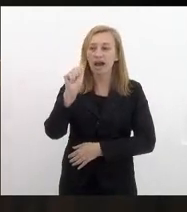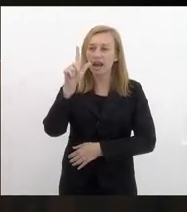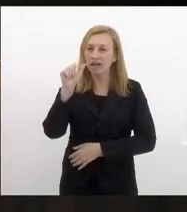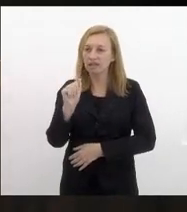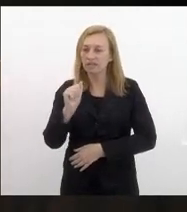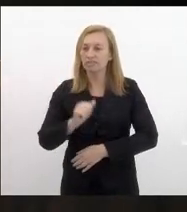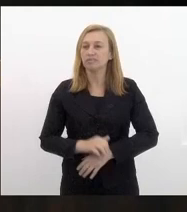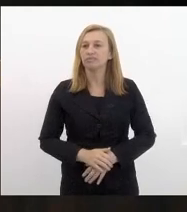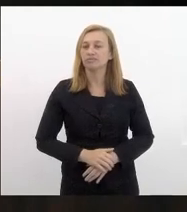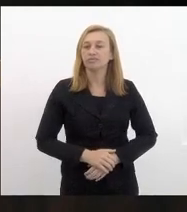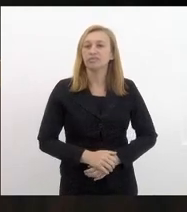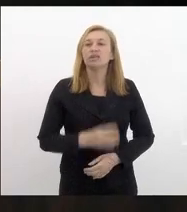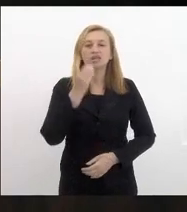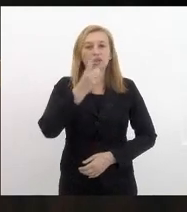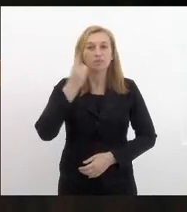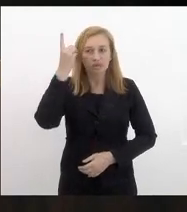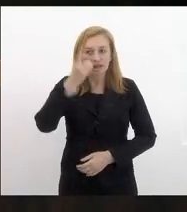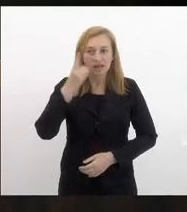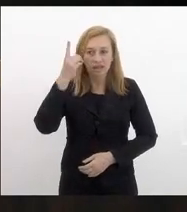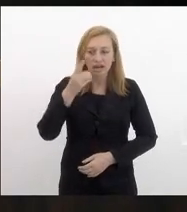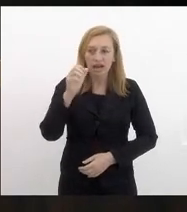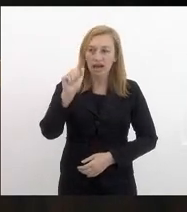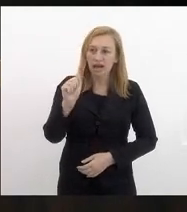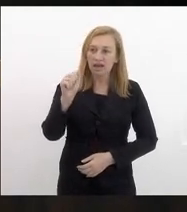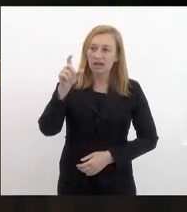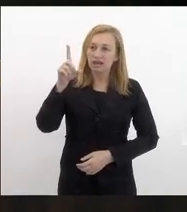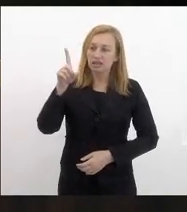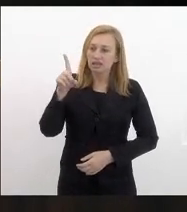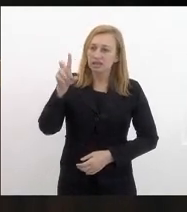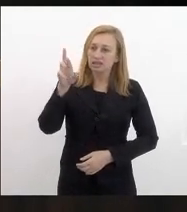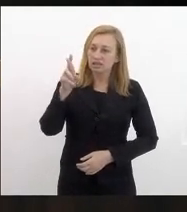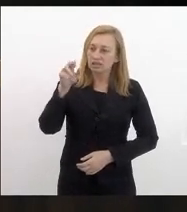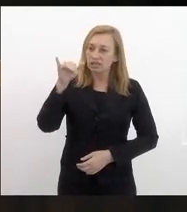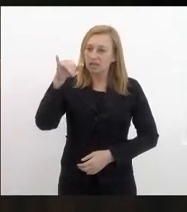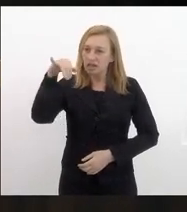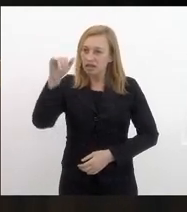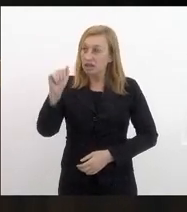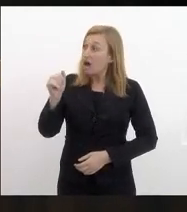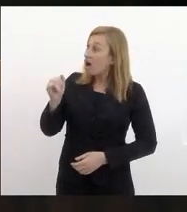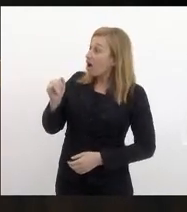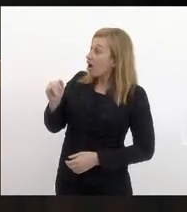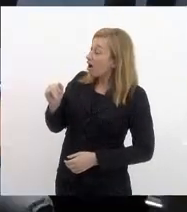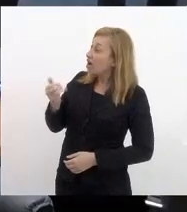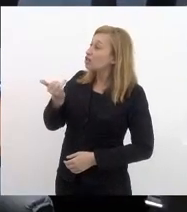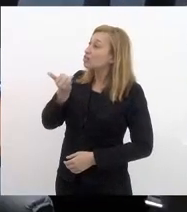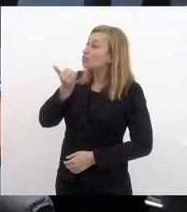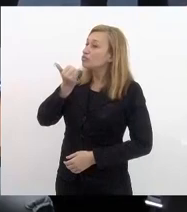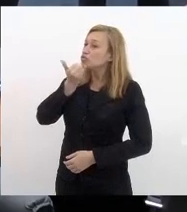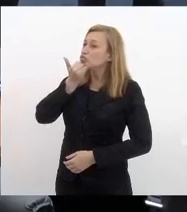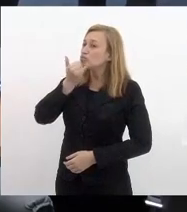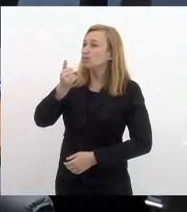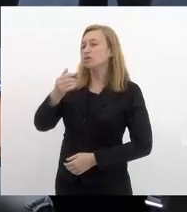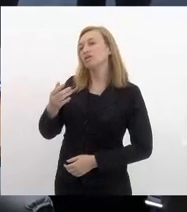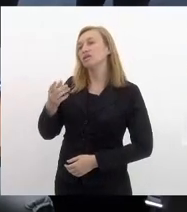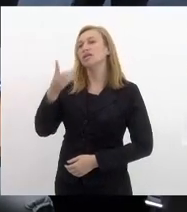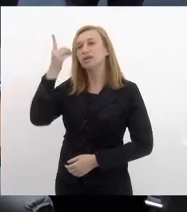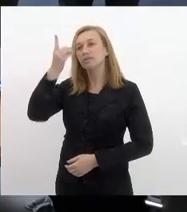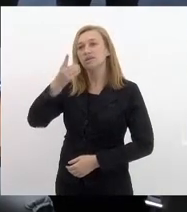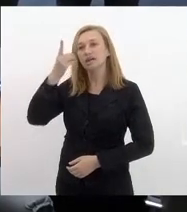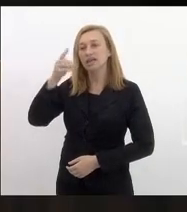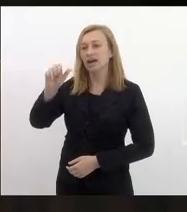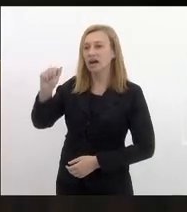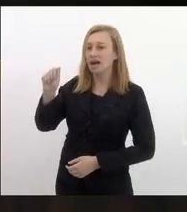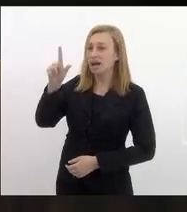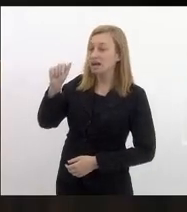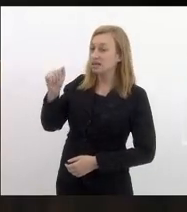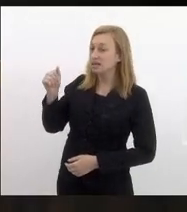deputada Adriana Baltazar ah deputado deputado Alana Passos perdão deputado Alana essa tela aqui impede